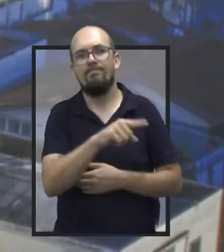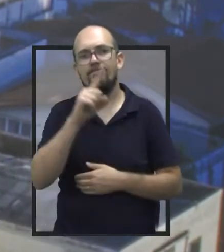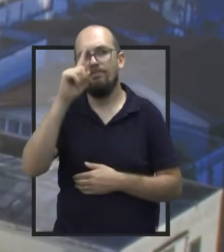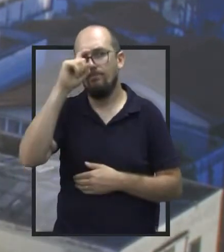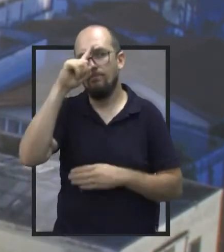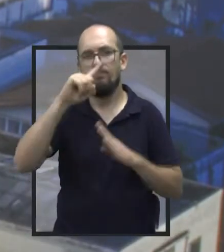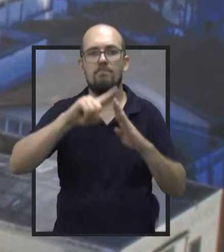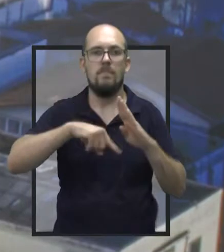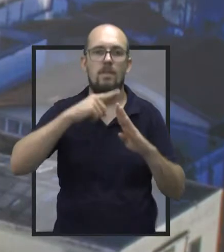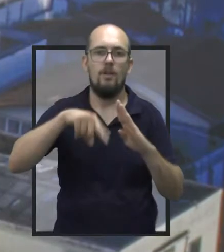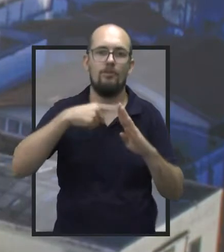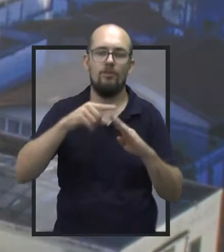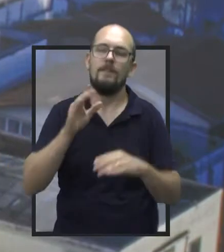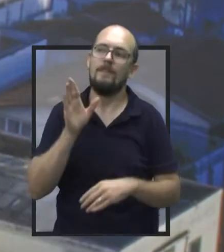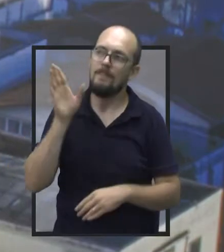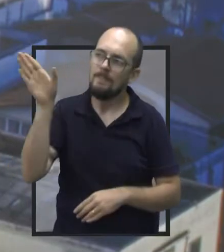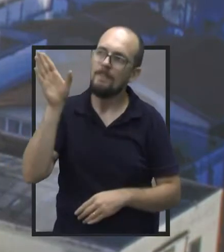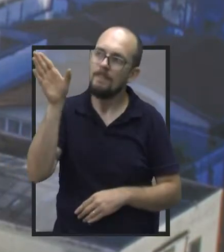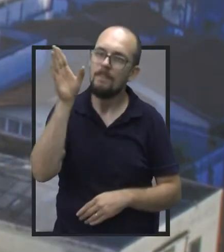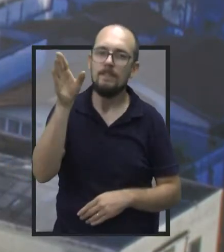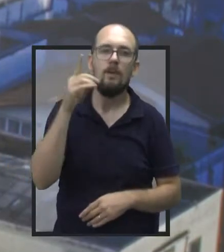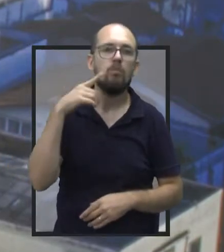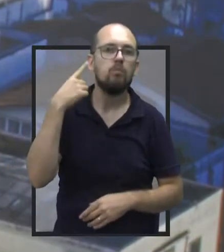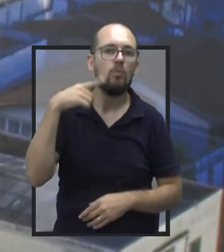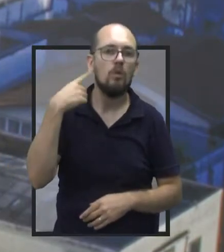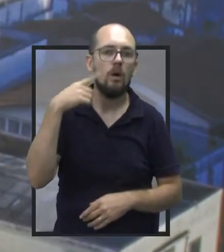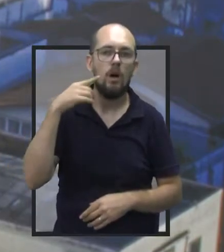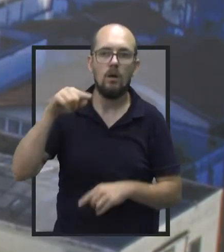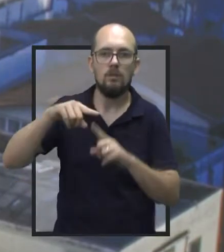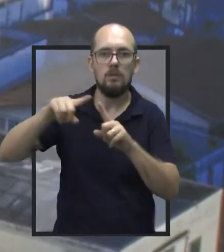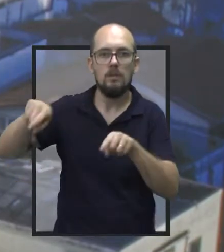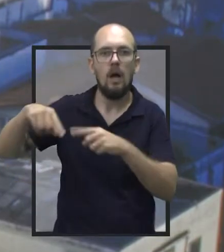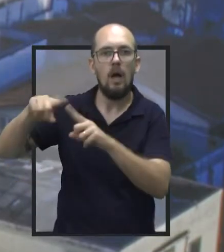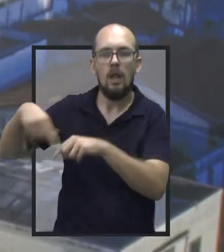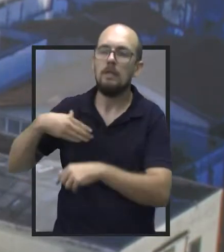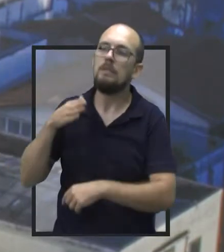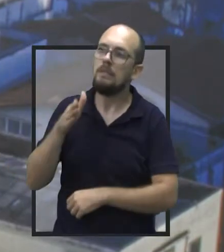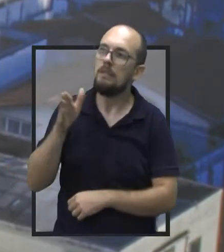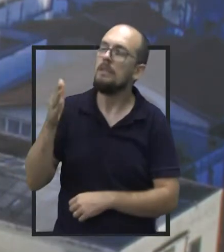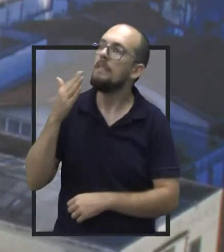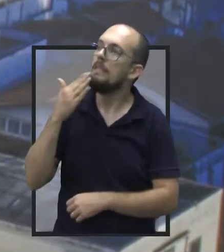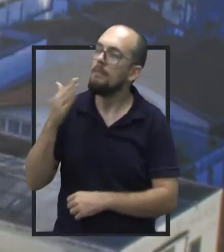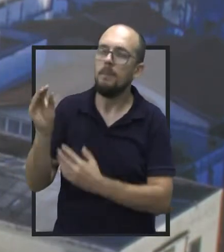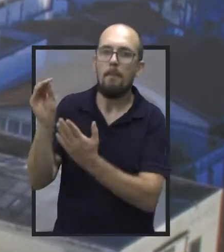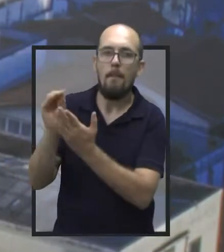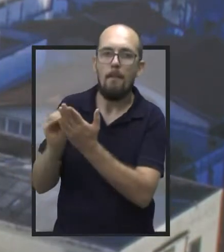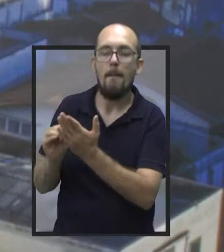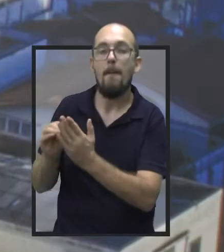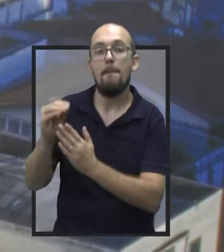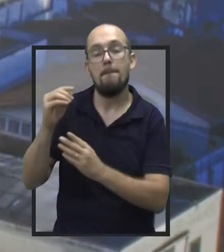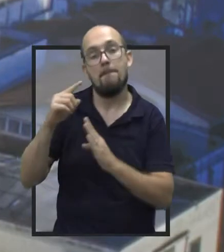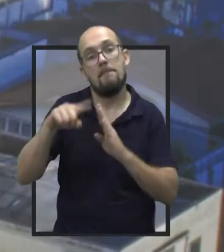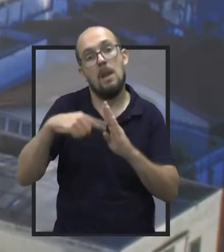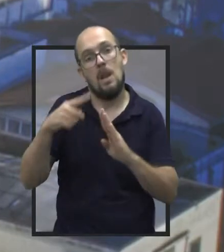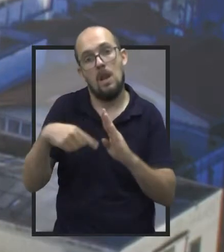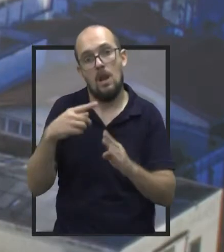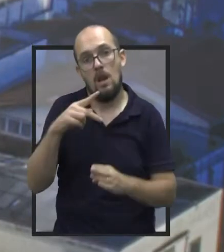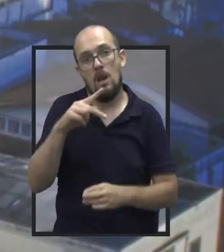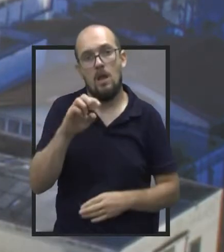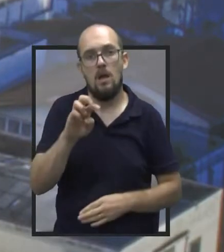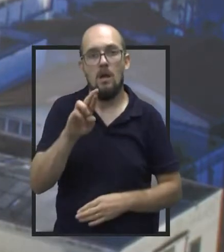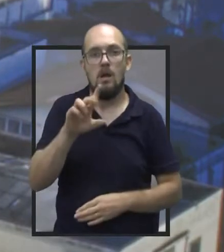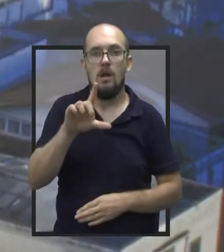nos gabinetes dos deputados lá e fizemos o pedido para o Tereza Perlati e agora nós fizemos esse pedido especial